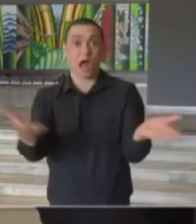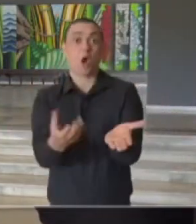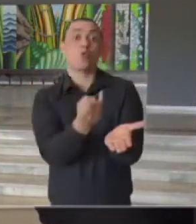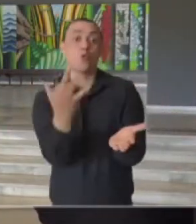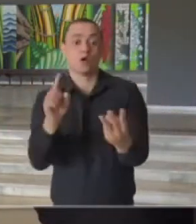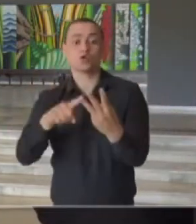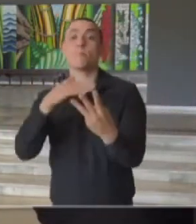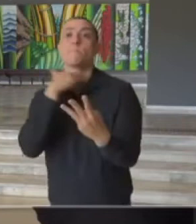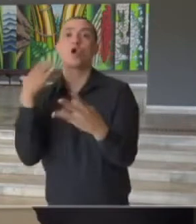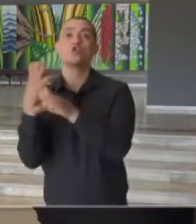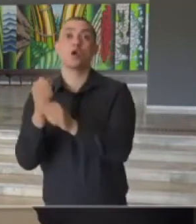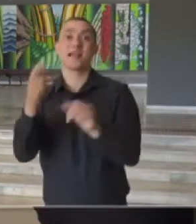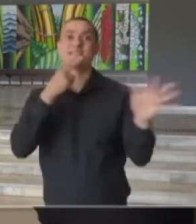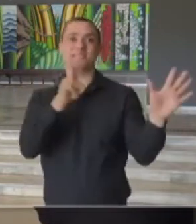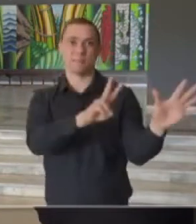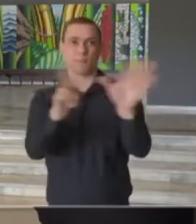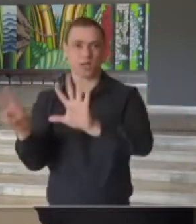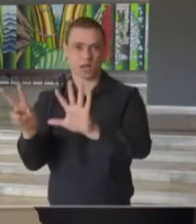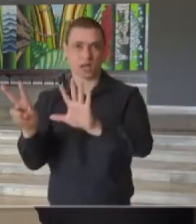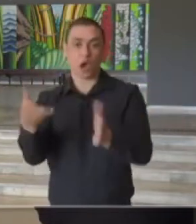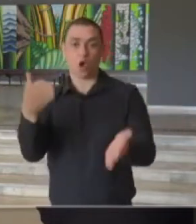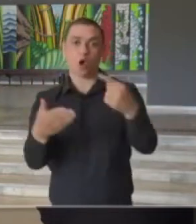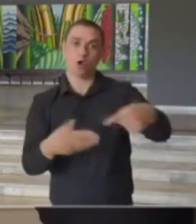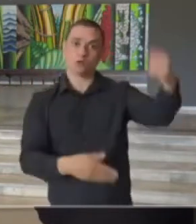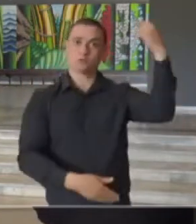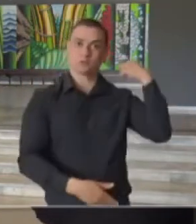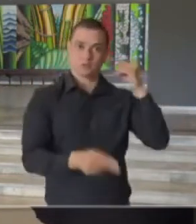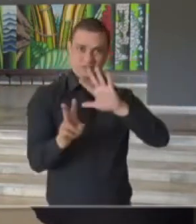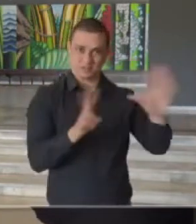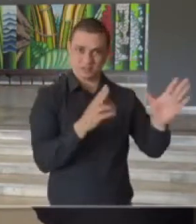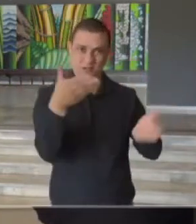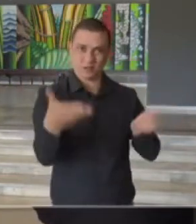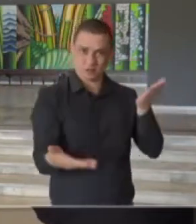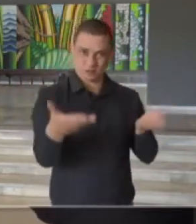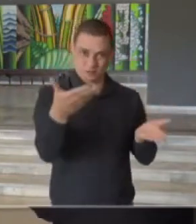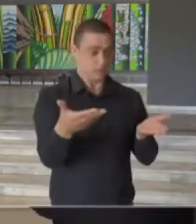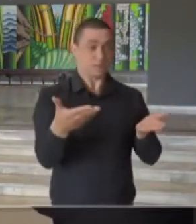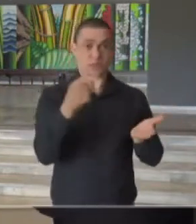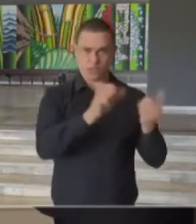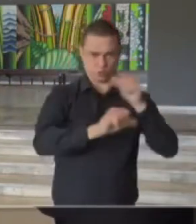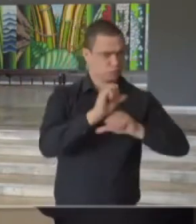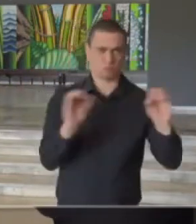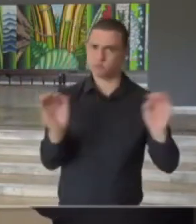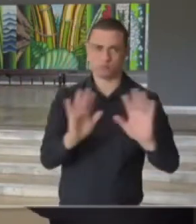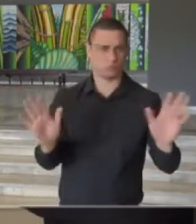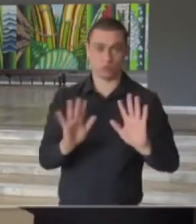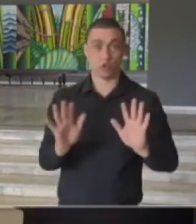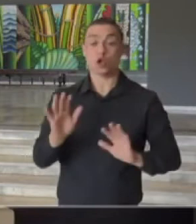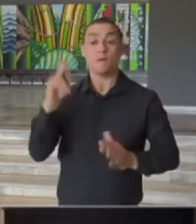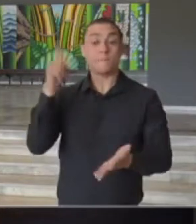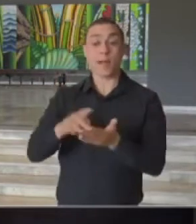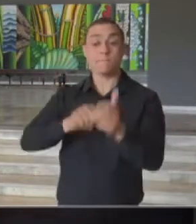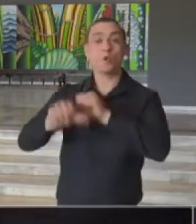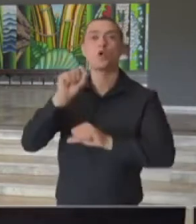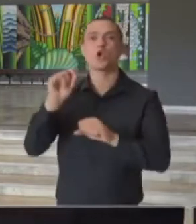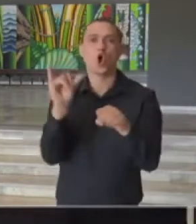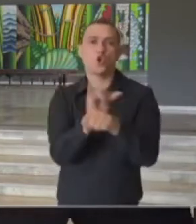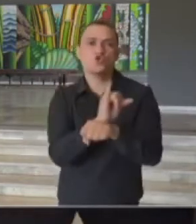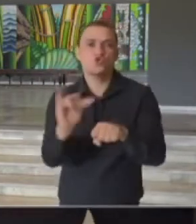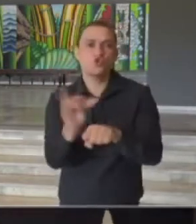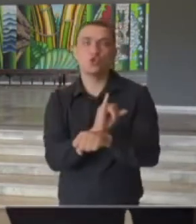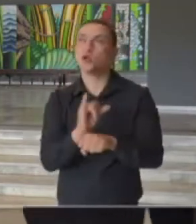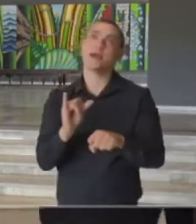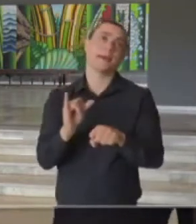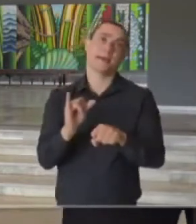dos leitos de UTI para que uma cidade passe da fase amarela para a verde. O que muda são alguns ajustes